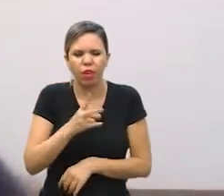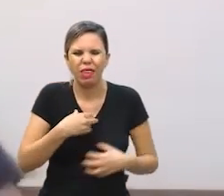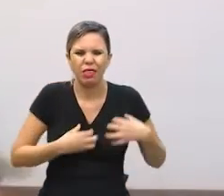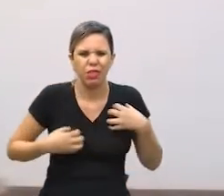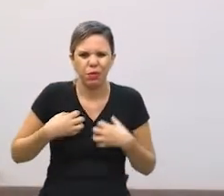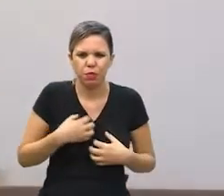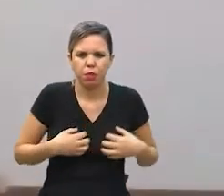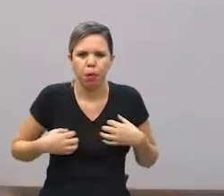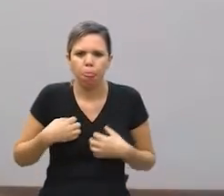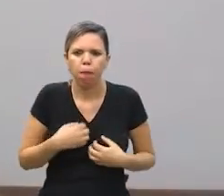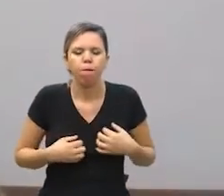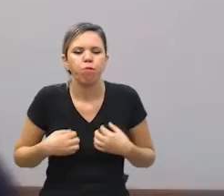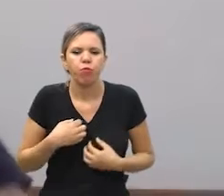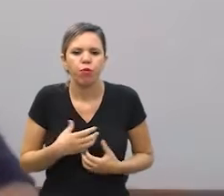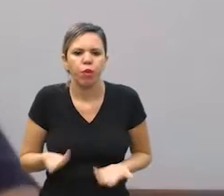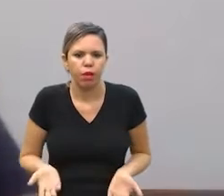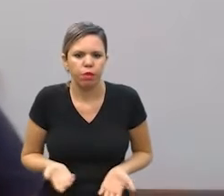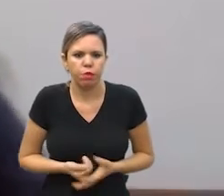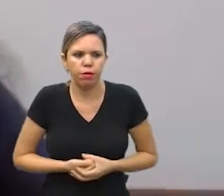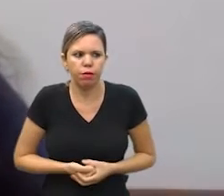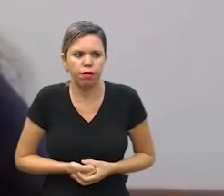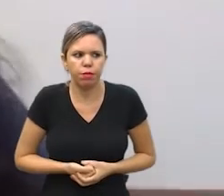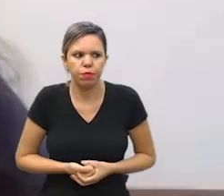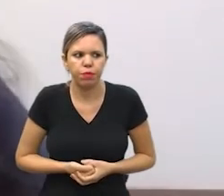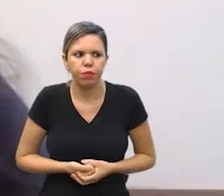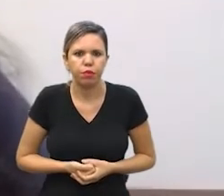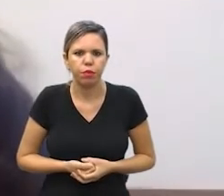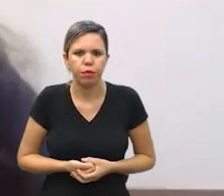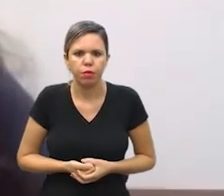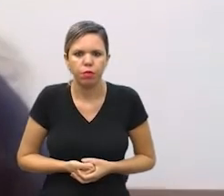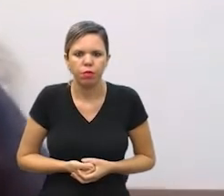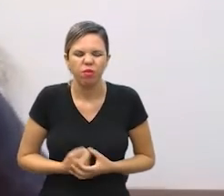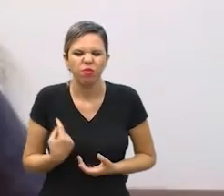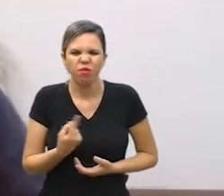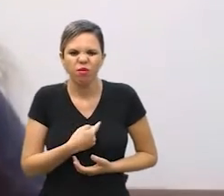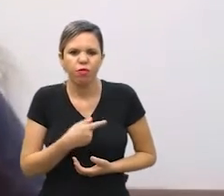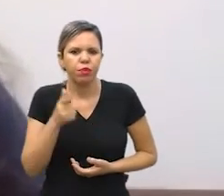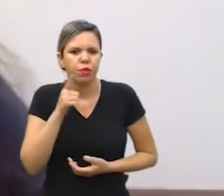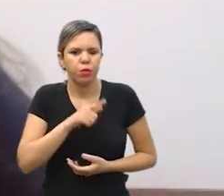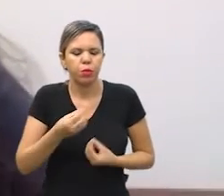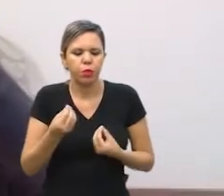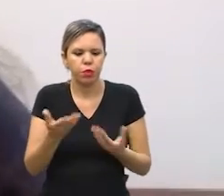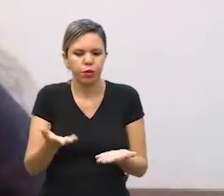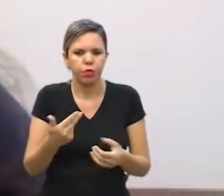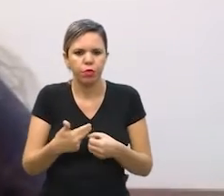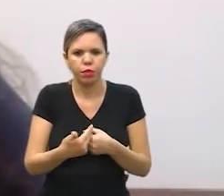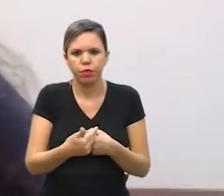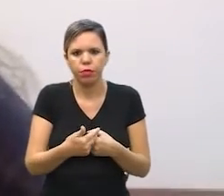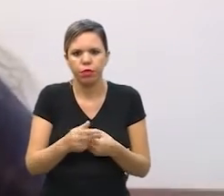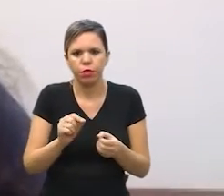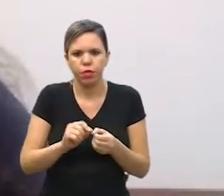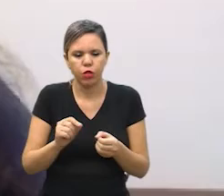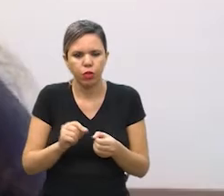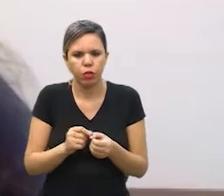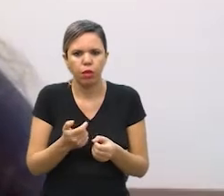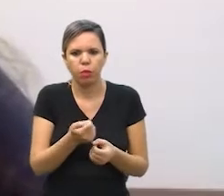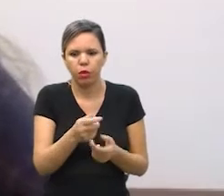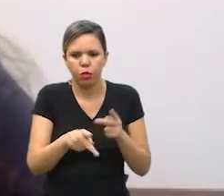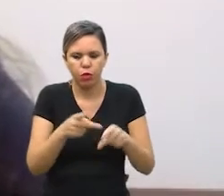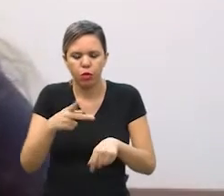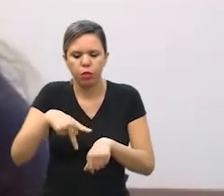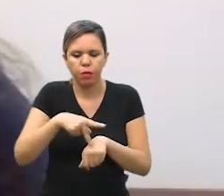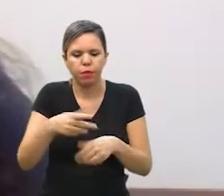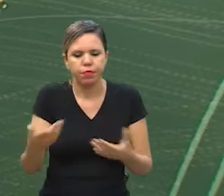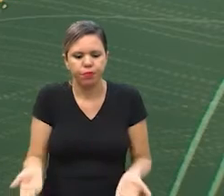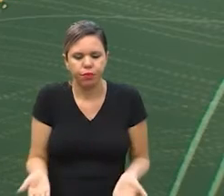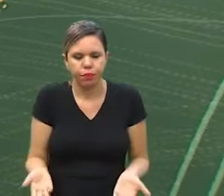incomodou que um cuidado como a gente consegue oferecer na Unicamp fosse restrito a tão poucas pessoas no